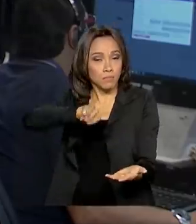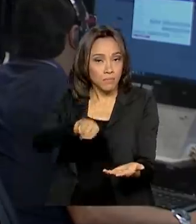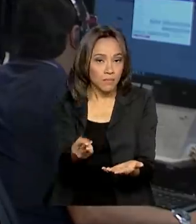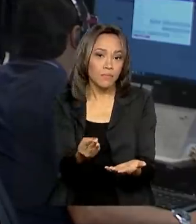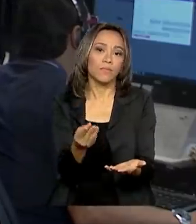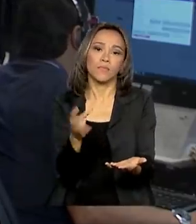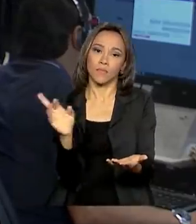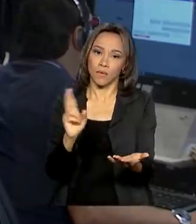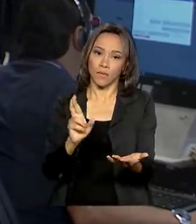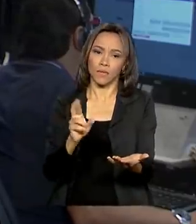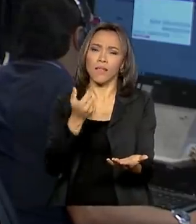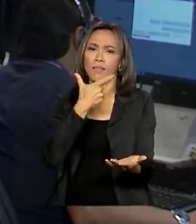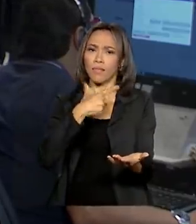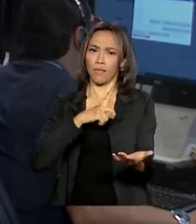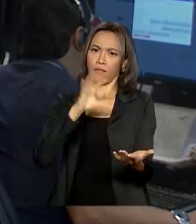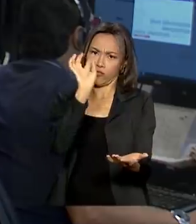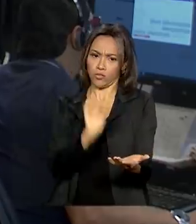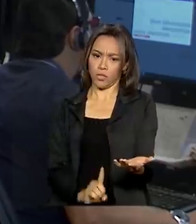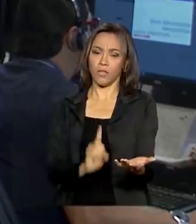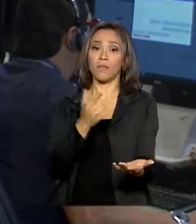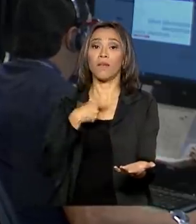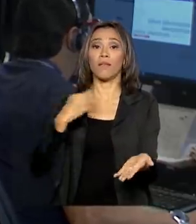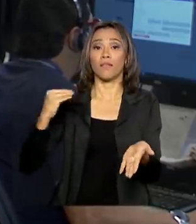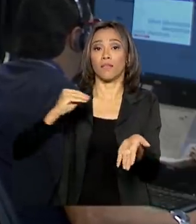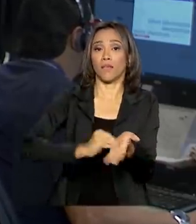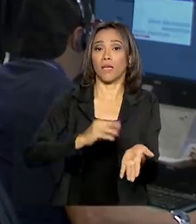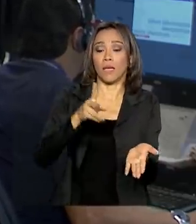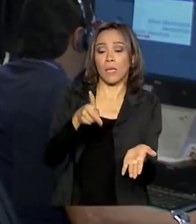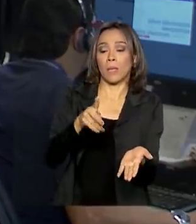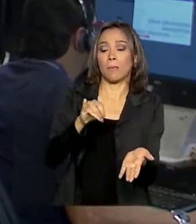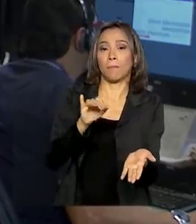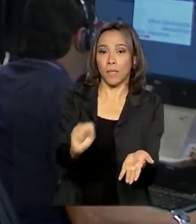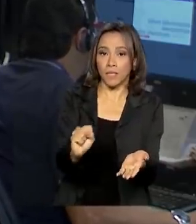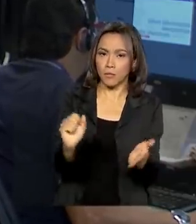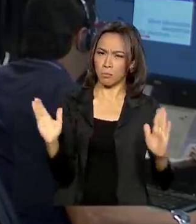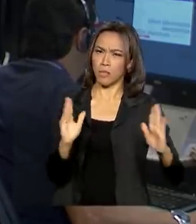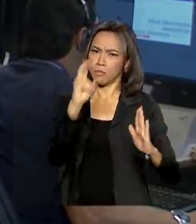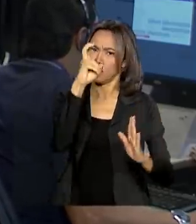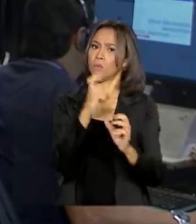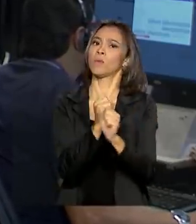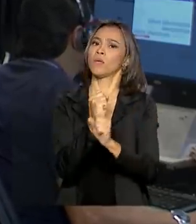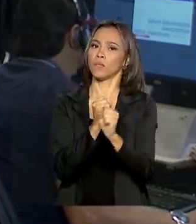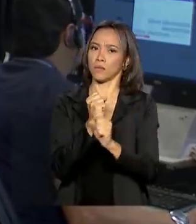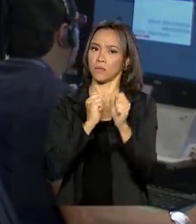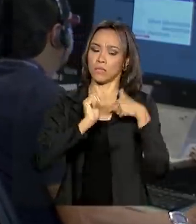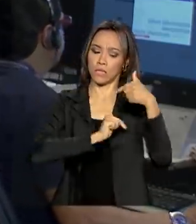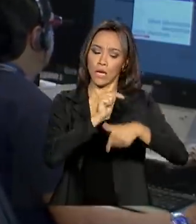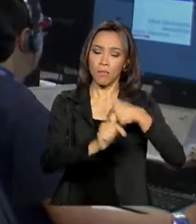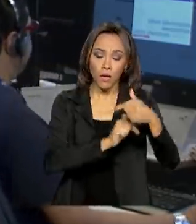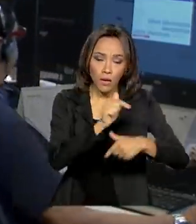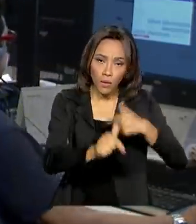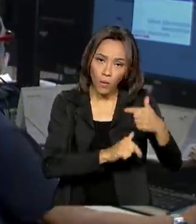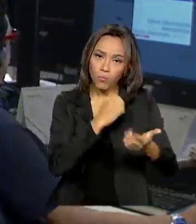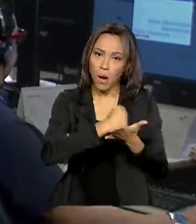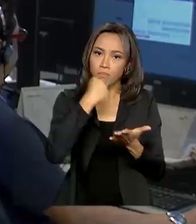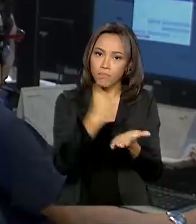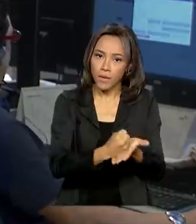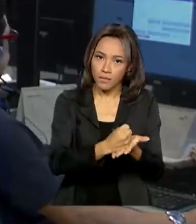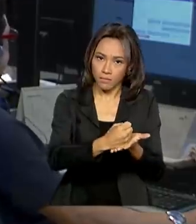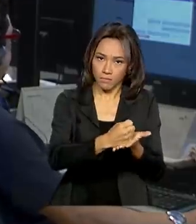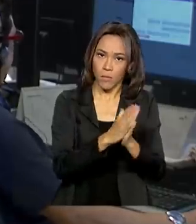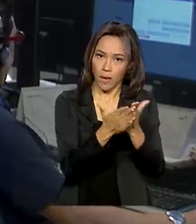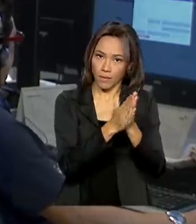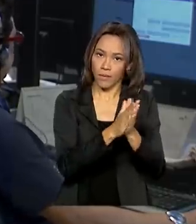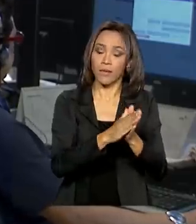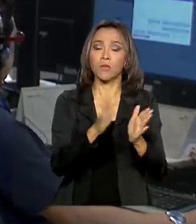Tem direito o trabalhador inscrito no PIS há pelo menos cinco anos e que tenha trabalhado formalmente por pelo menos